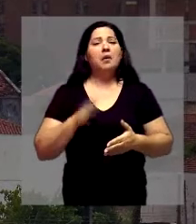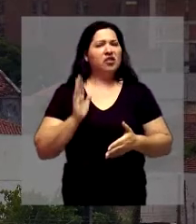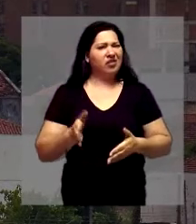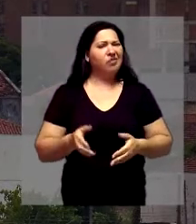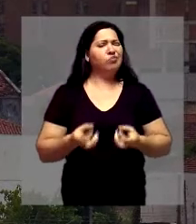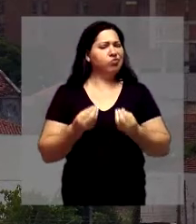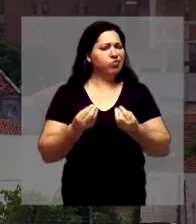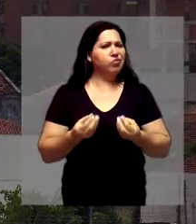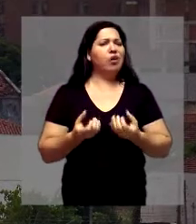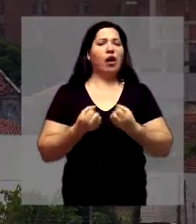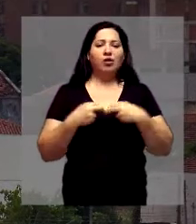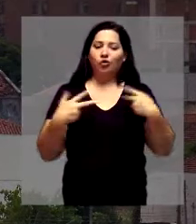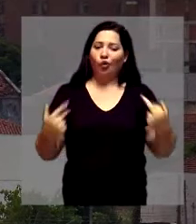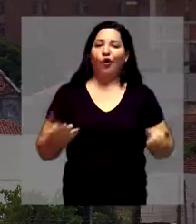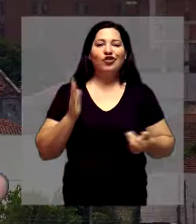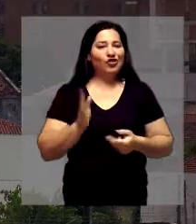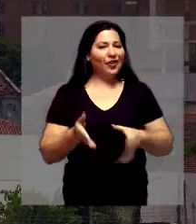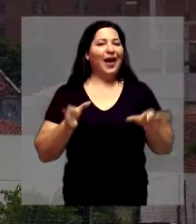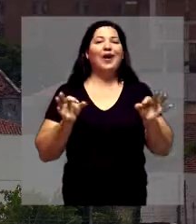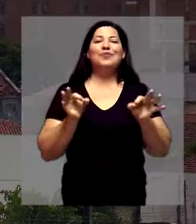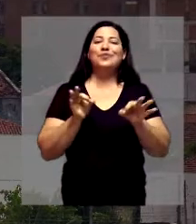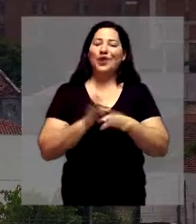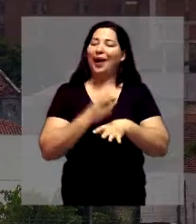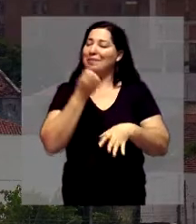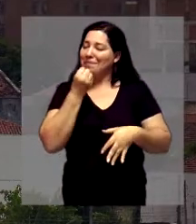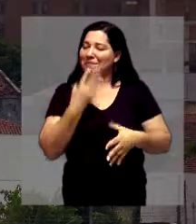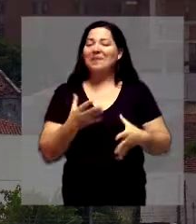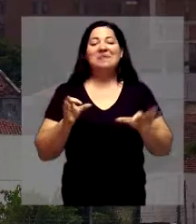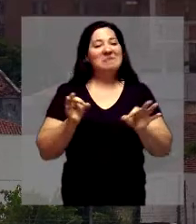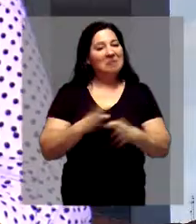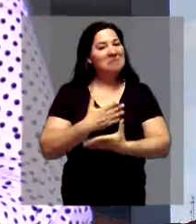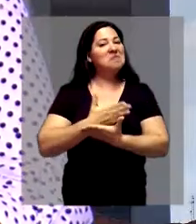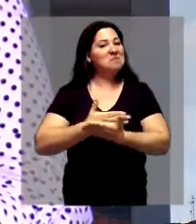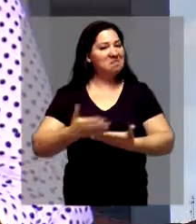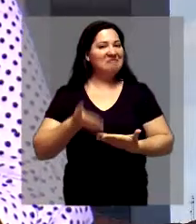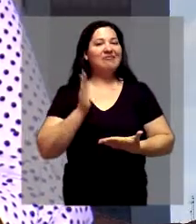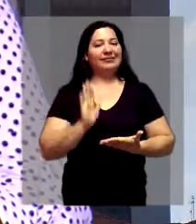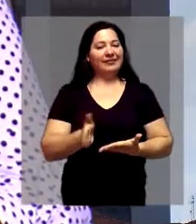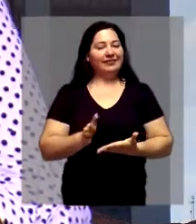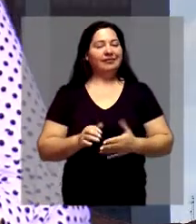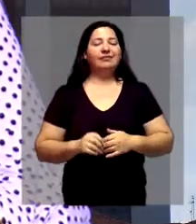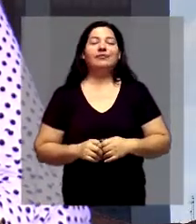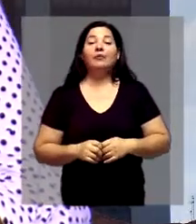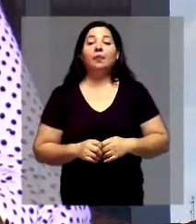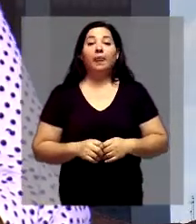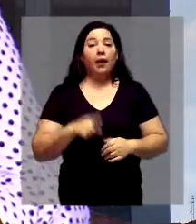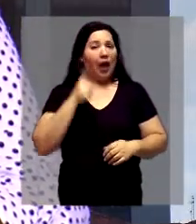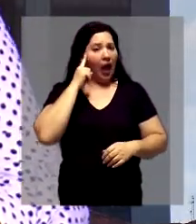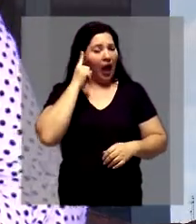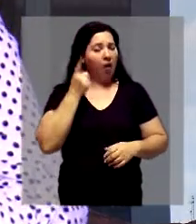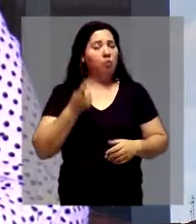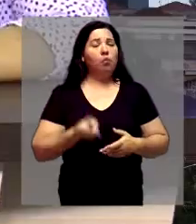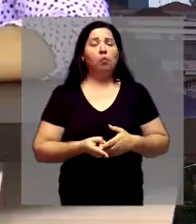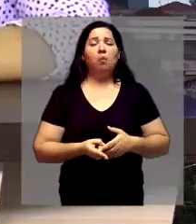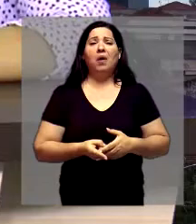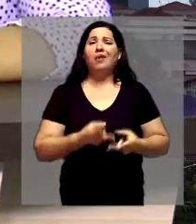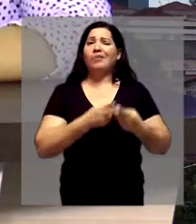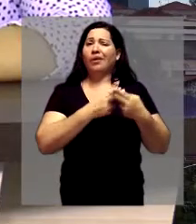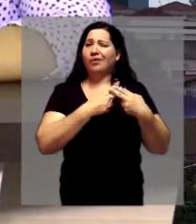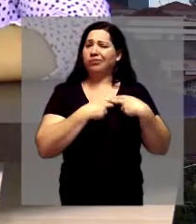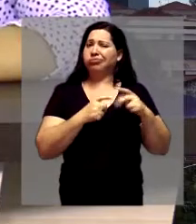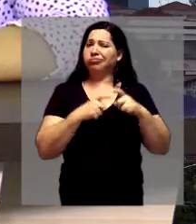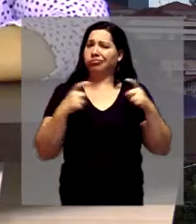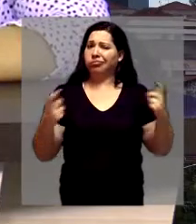preparada. Já tô, assim, quer dizer, já tô bem preparada pra esse início aí. E você acha que é uma responsabilidade grande ser